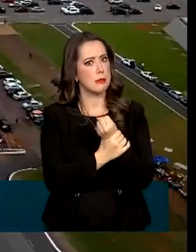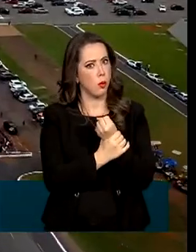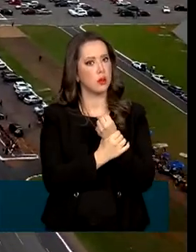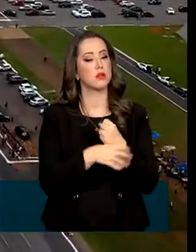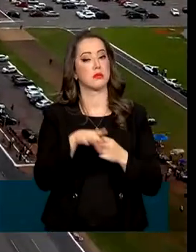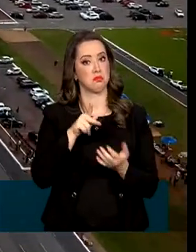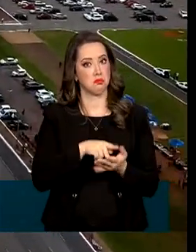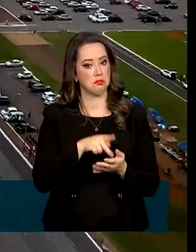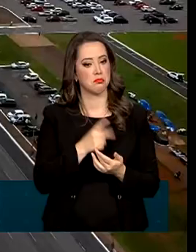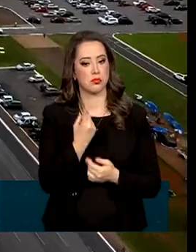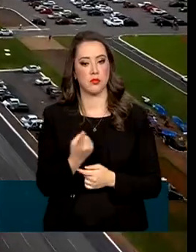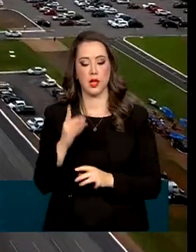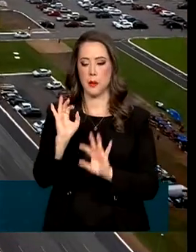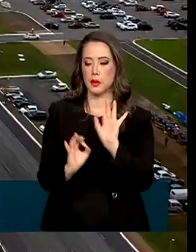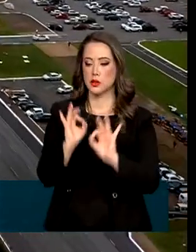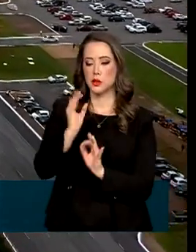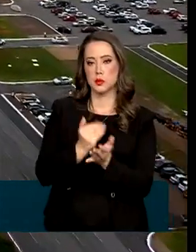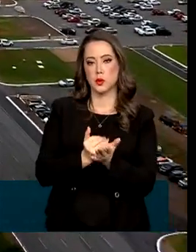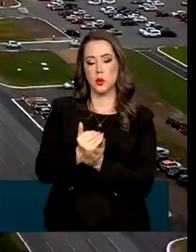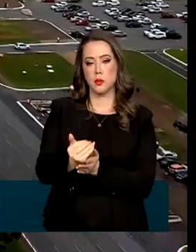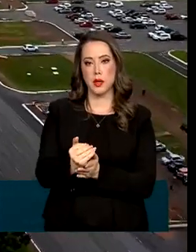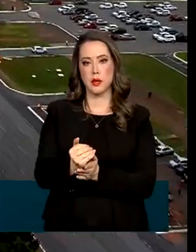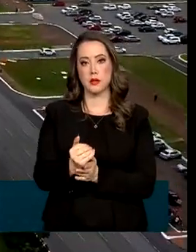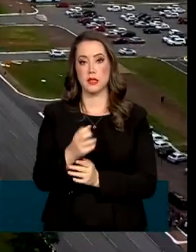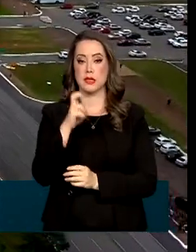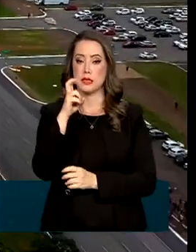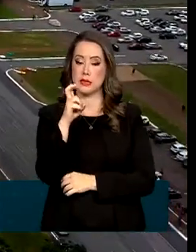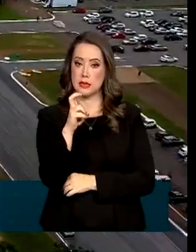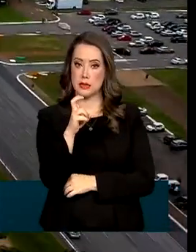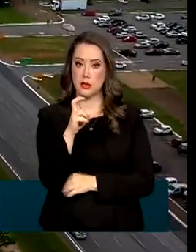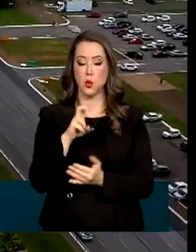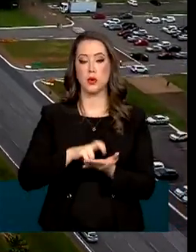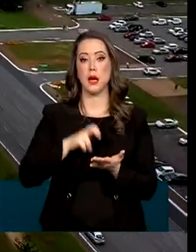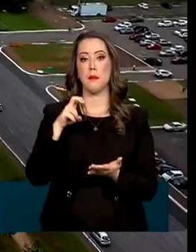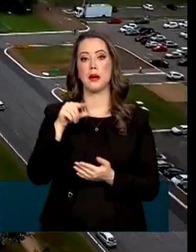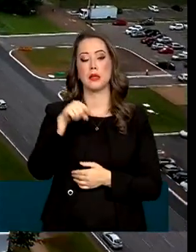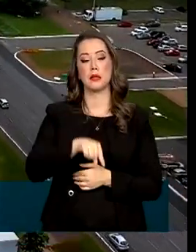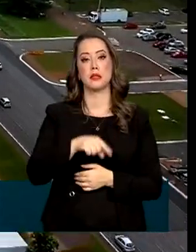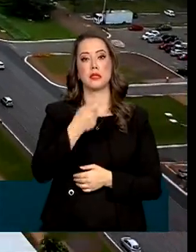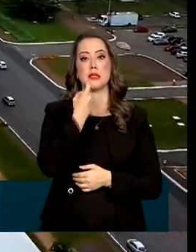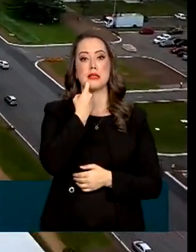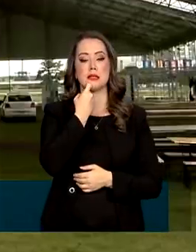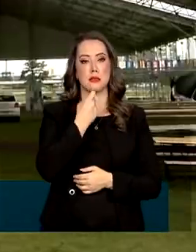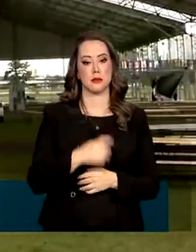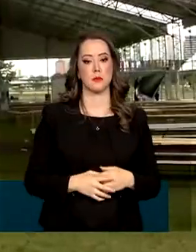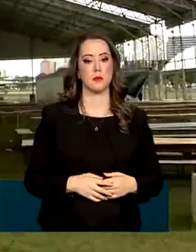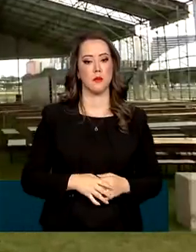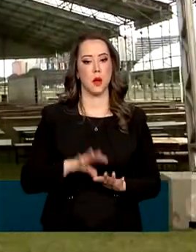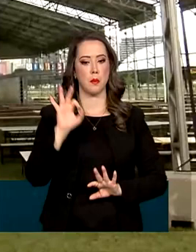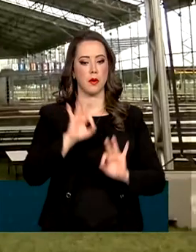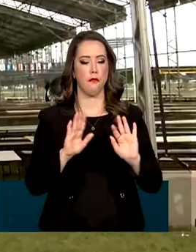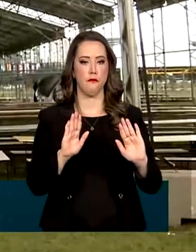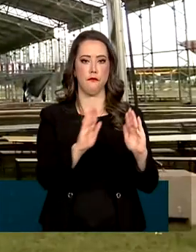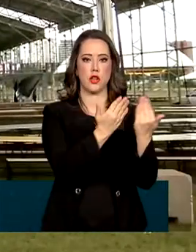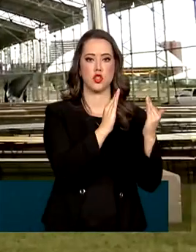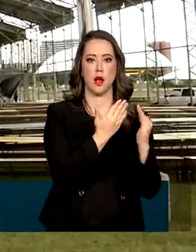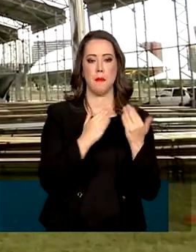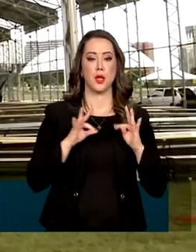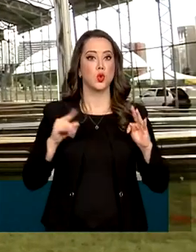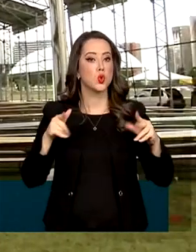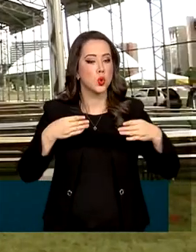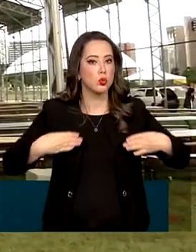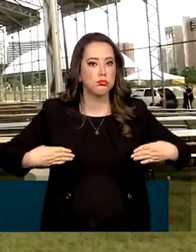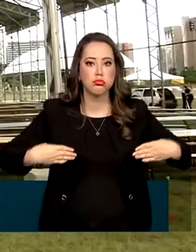O plano começa a ser executado a partir das 5h da manhã desta sexta-feira, com o bloqueio de toda a